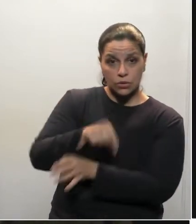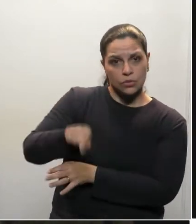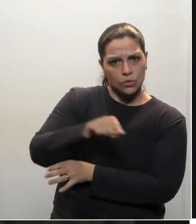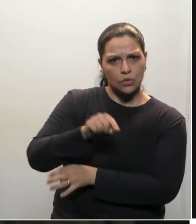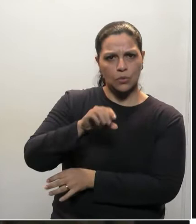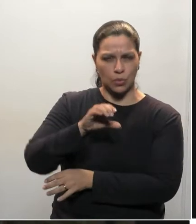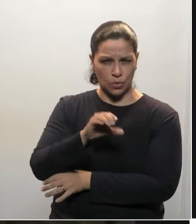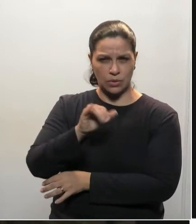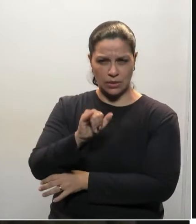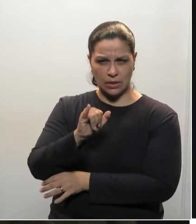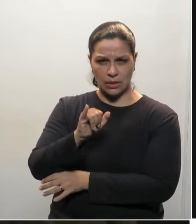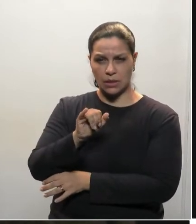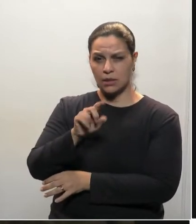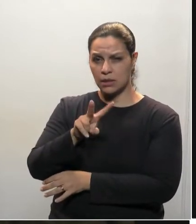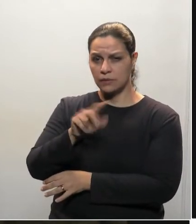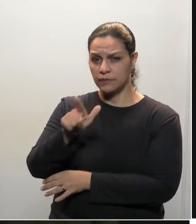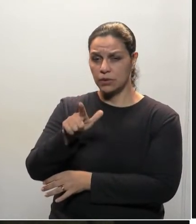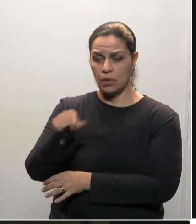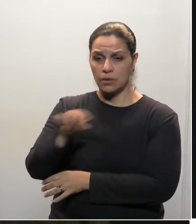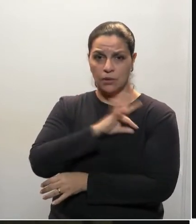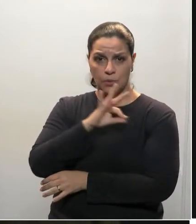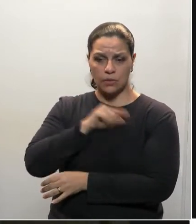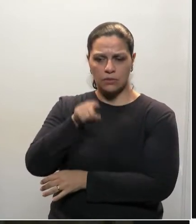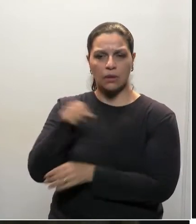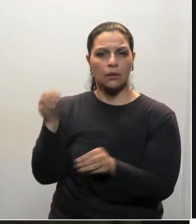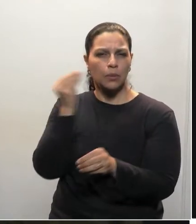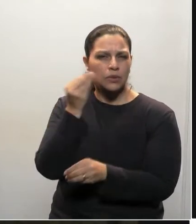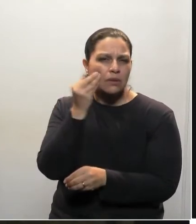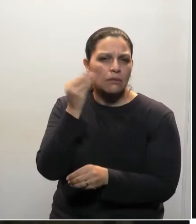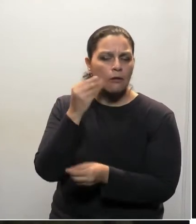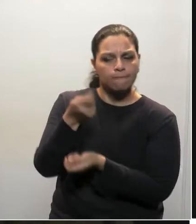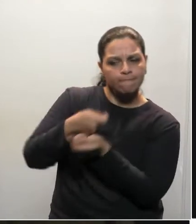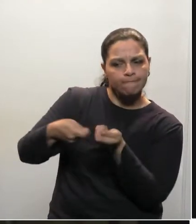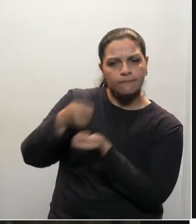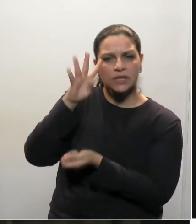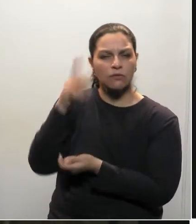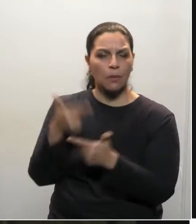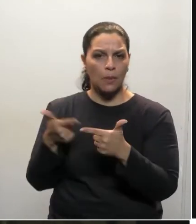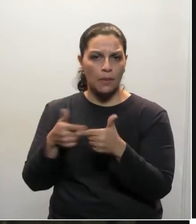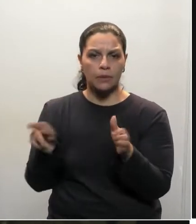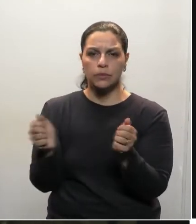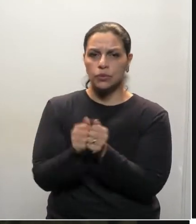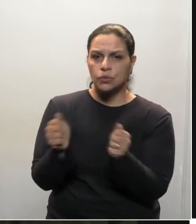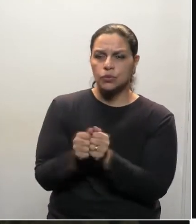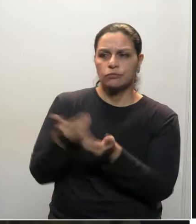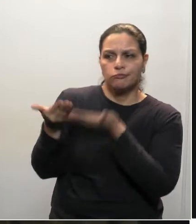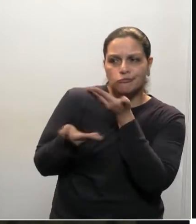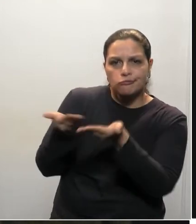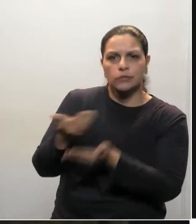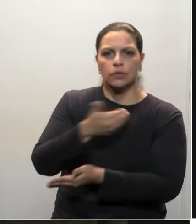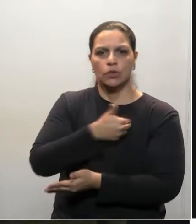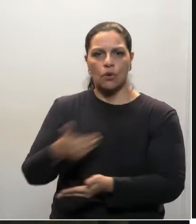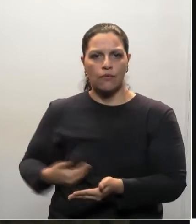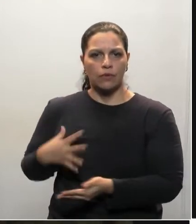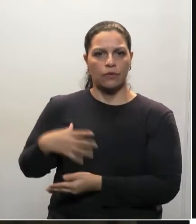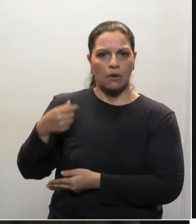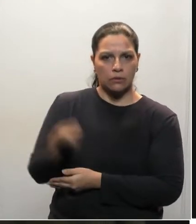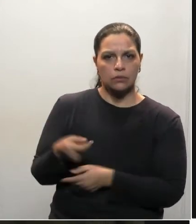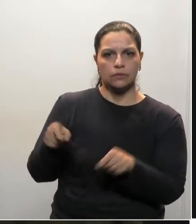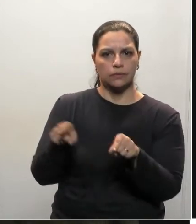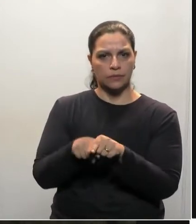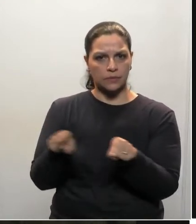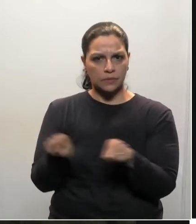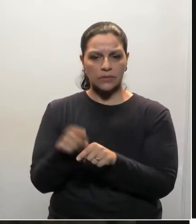tem uma série de problemas e que nós estamos tentando administrar junto ao nosso governo, governador do Estado